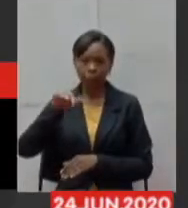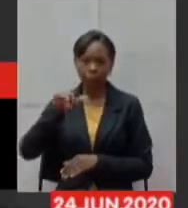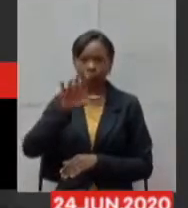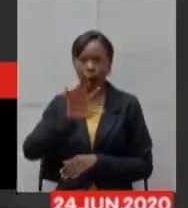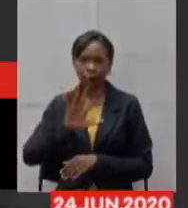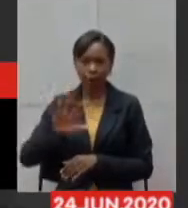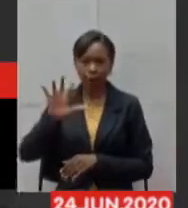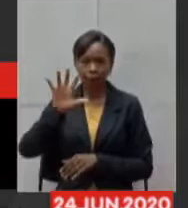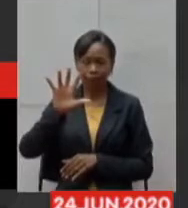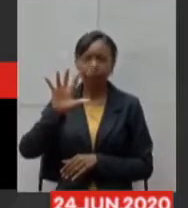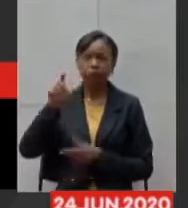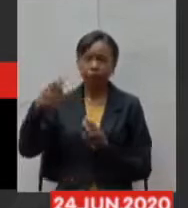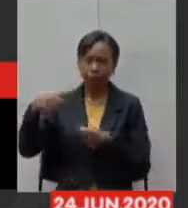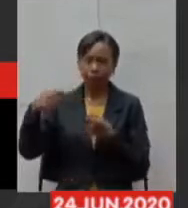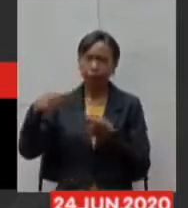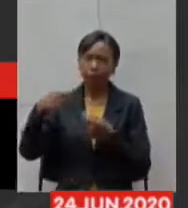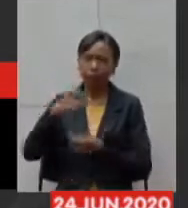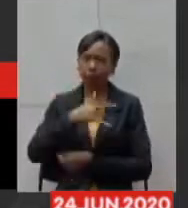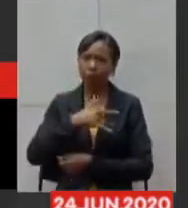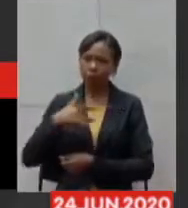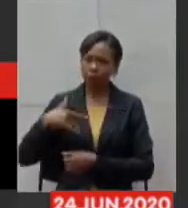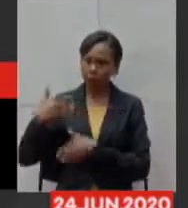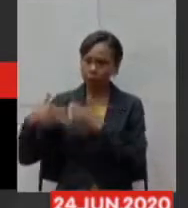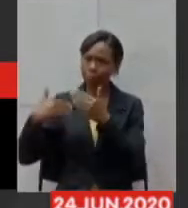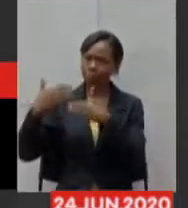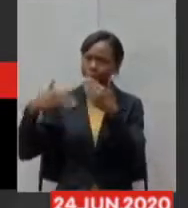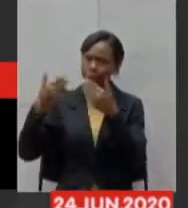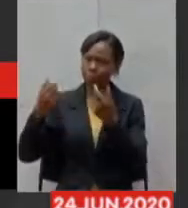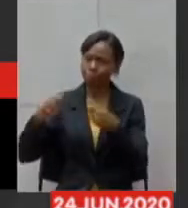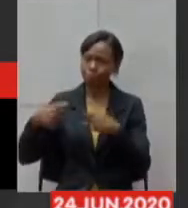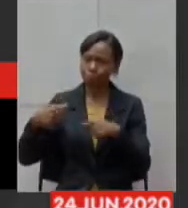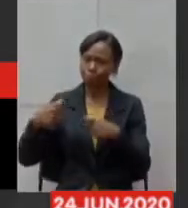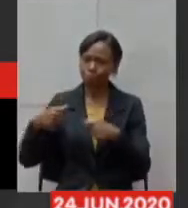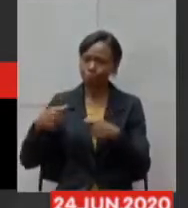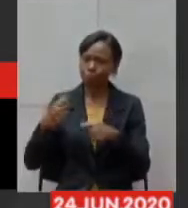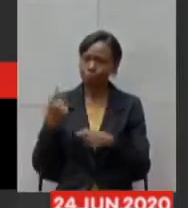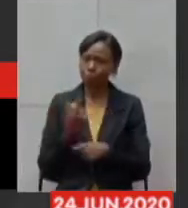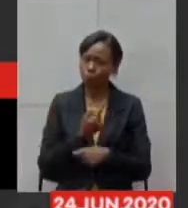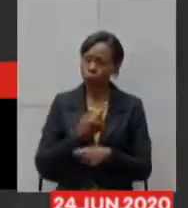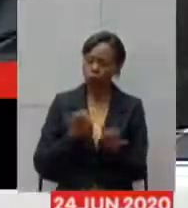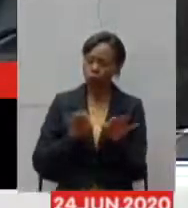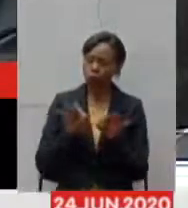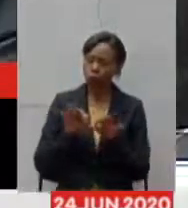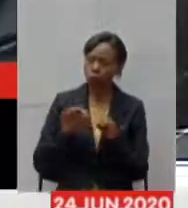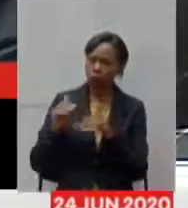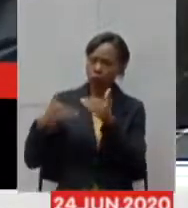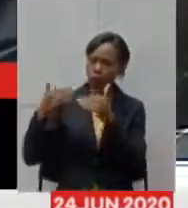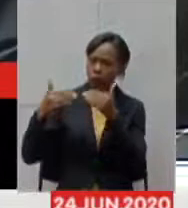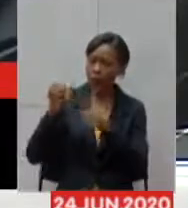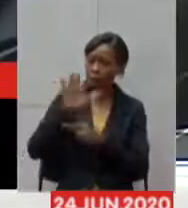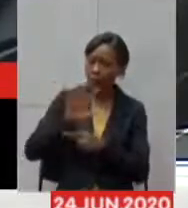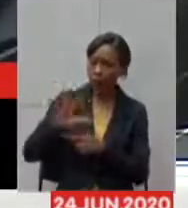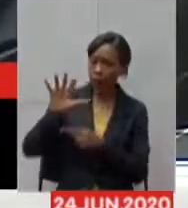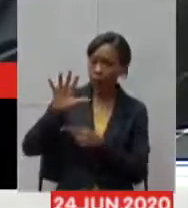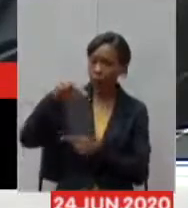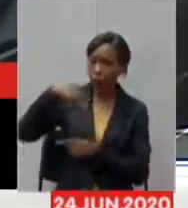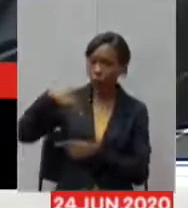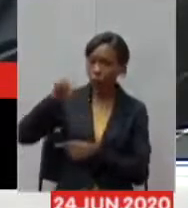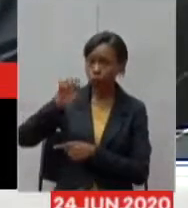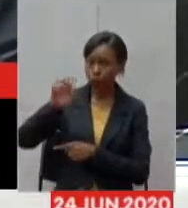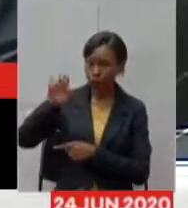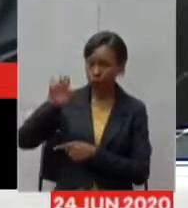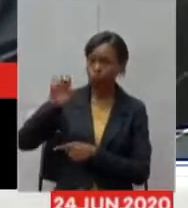realmente precisa desenvolver a saúde isso a gente fez um plano de desenvolvimento da região noroeste do ponto de vista da saúde